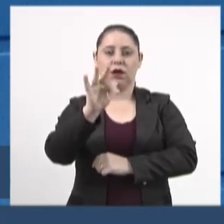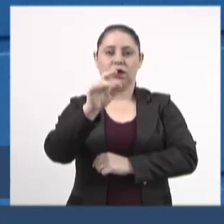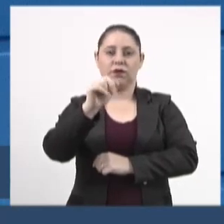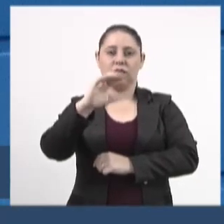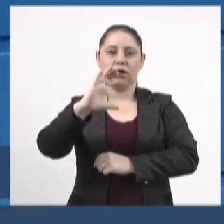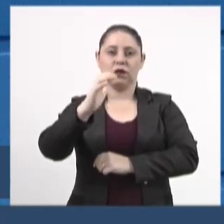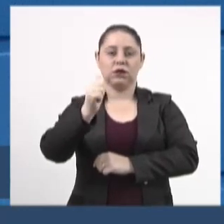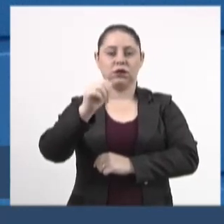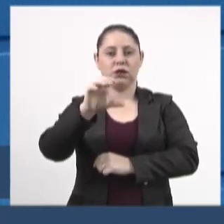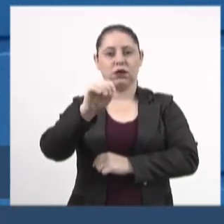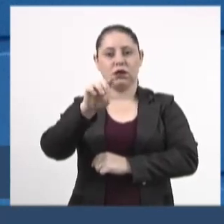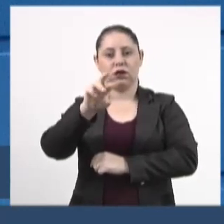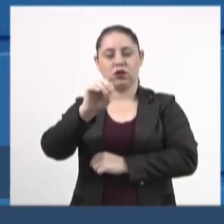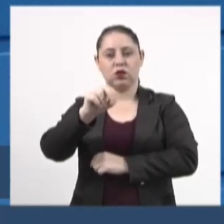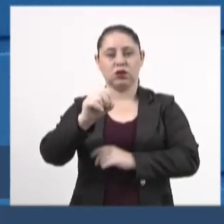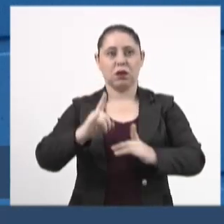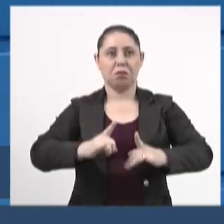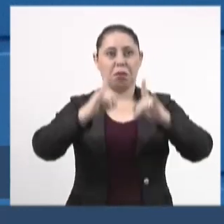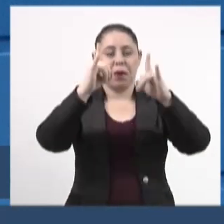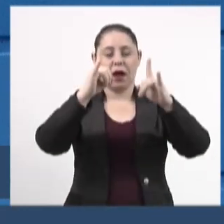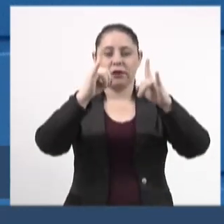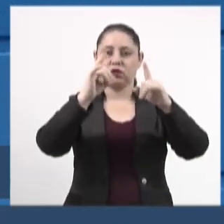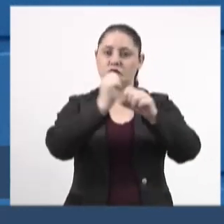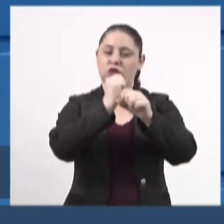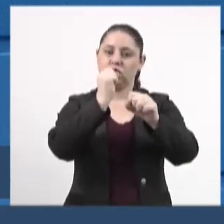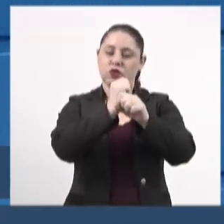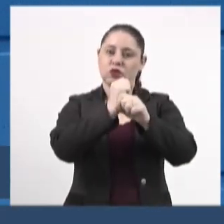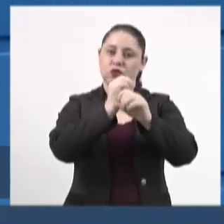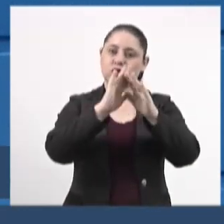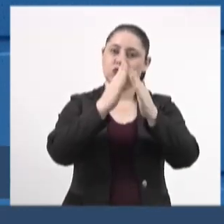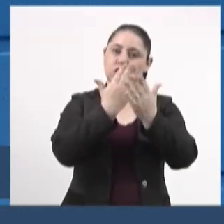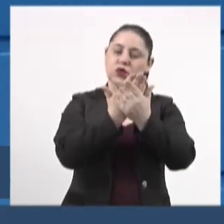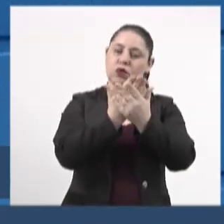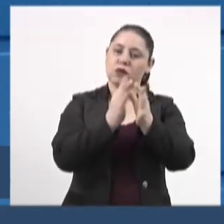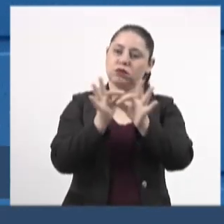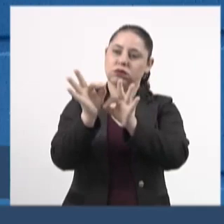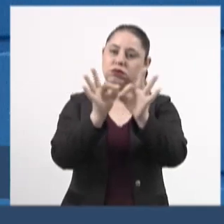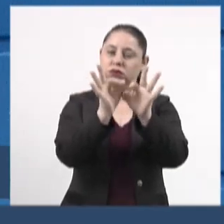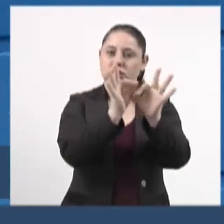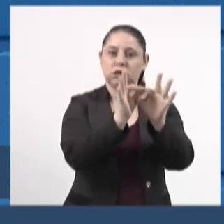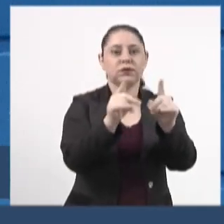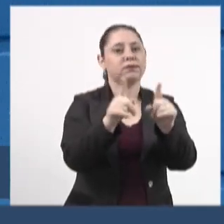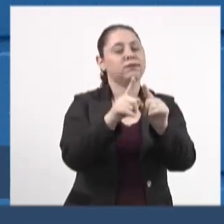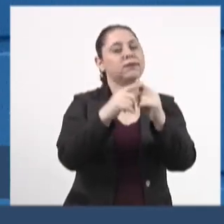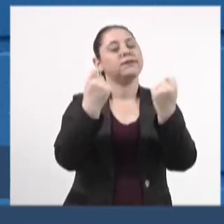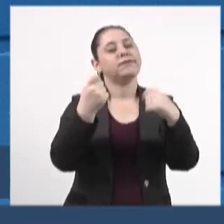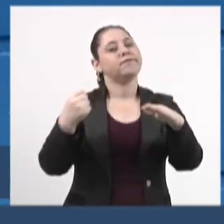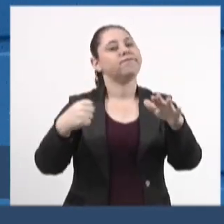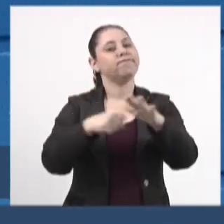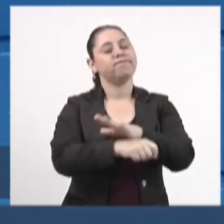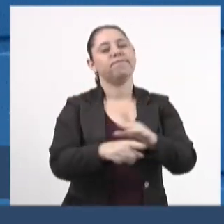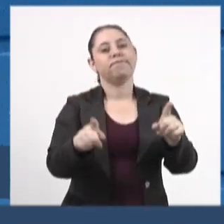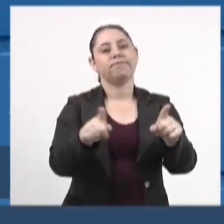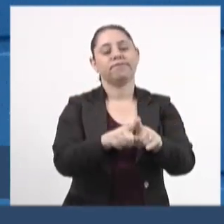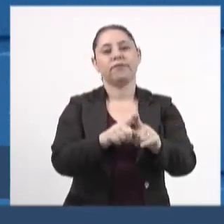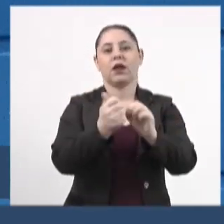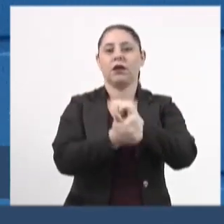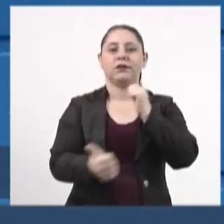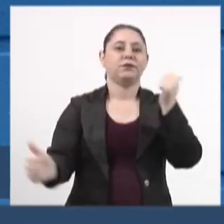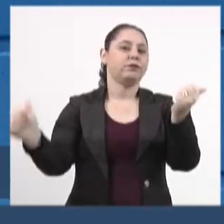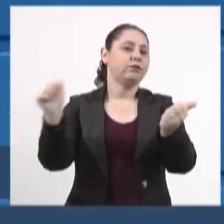Grande. O prédio da escola está passando por reformas e a mesma inclui a